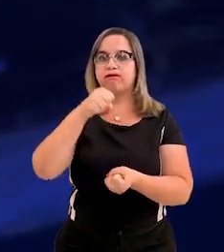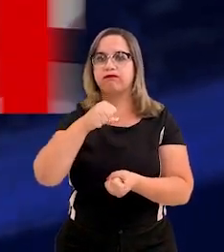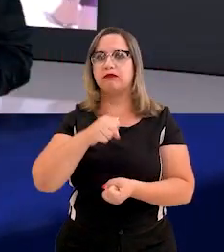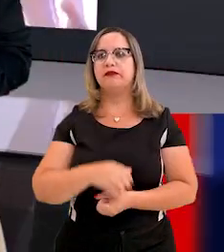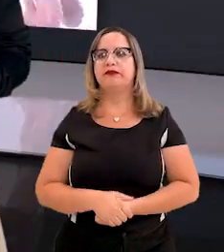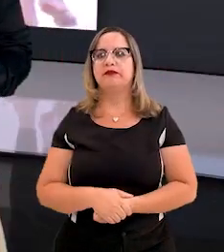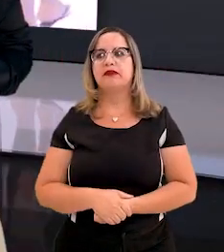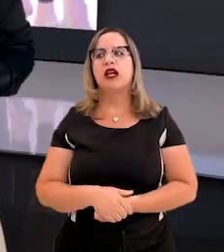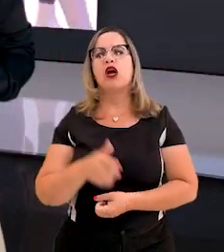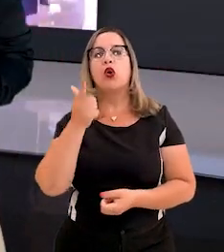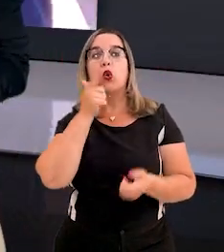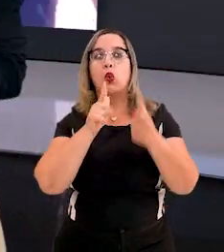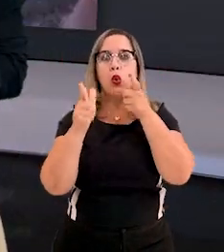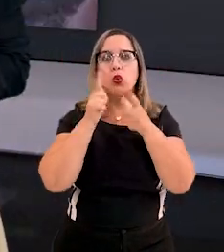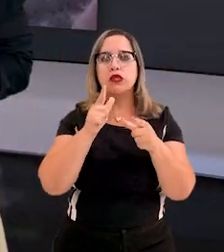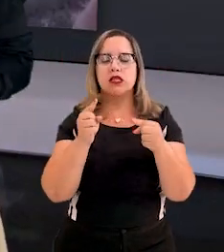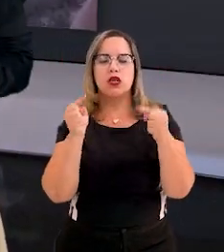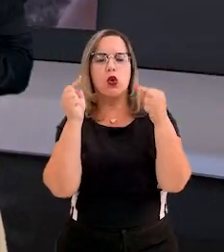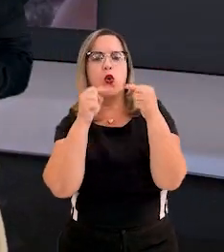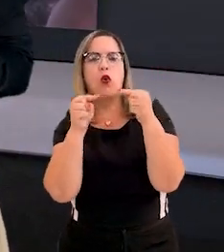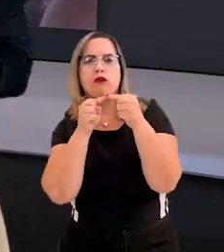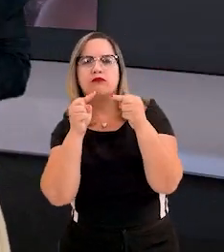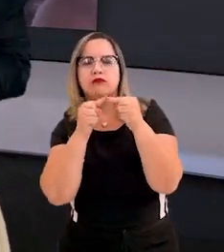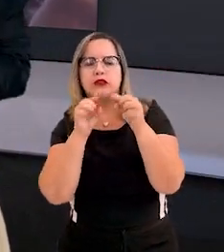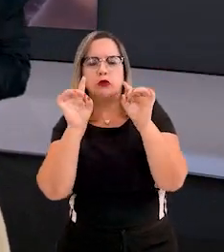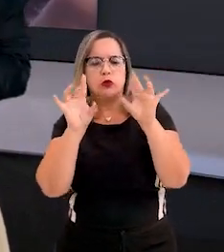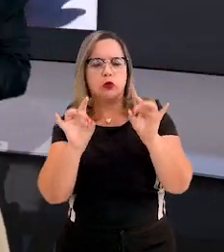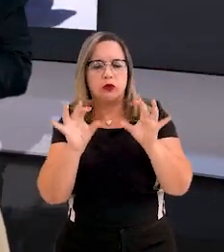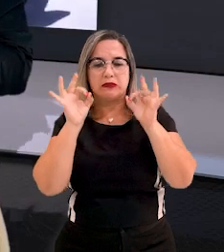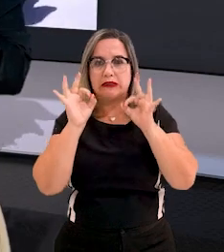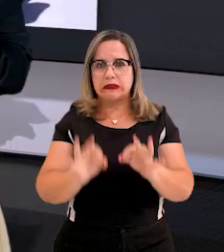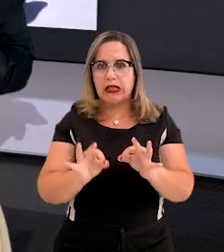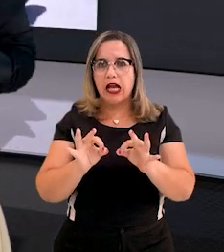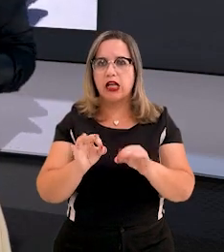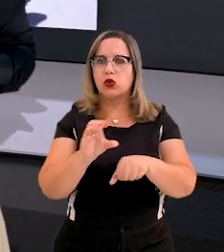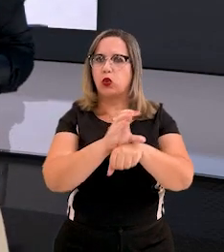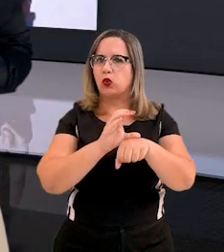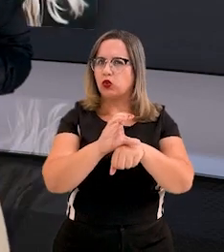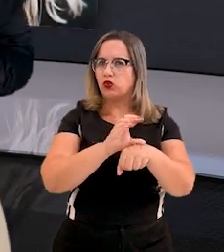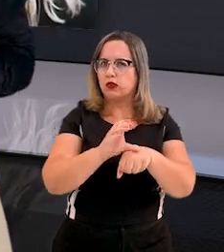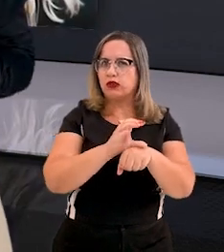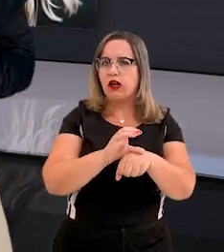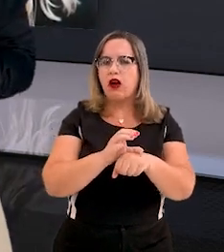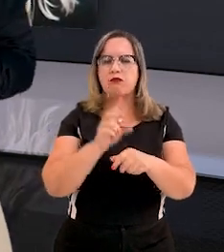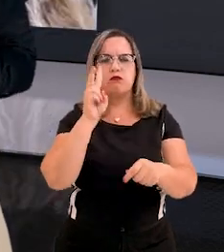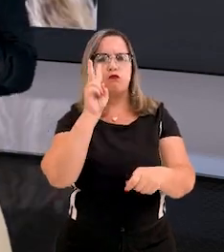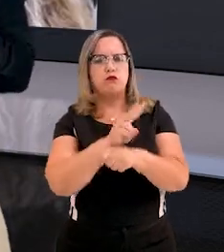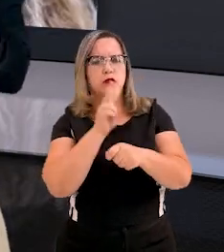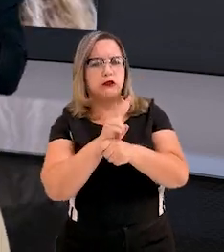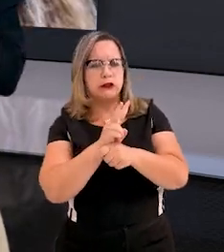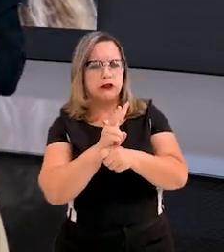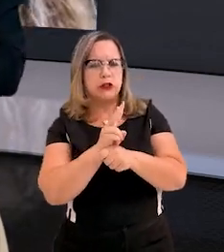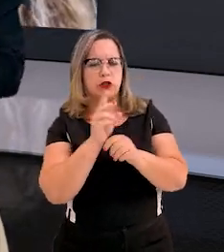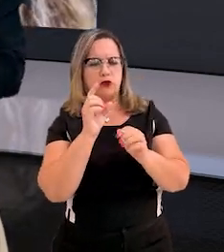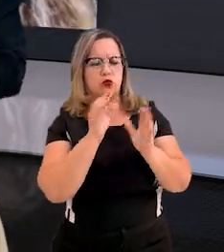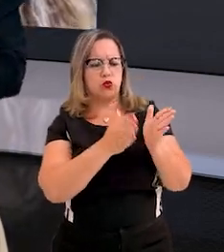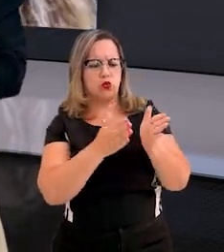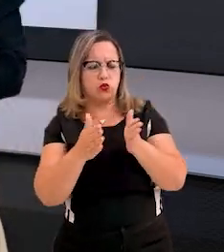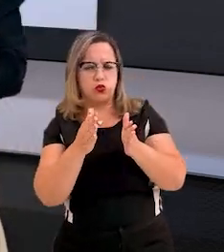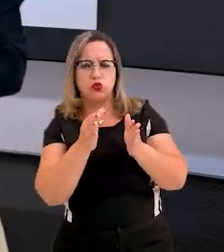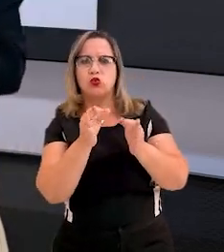Para cumprir sua missão constitucional na defesa da ordem jurídica, do regime